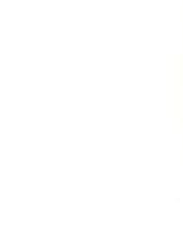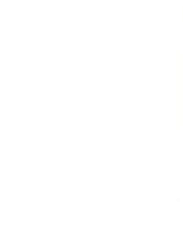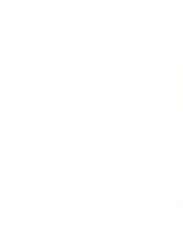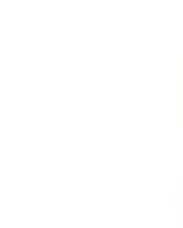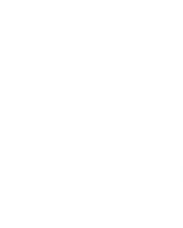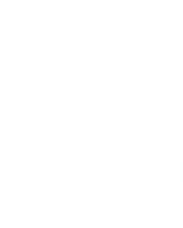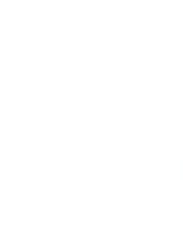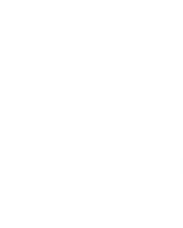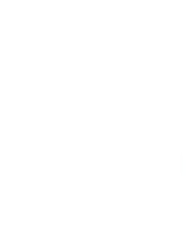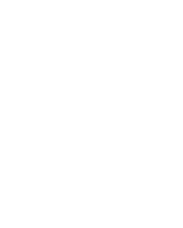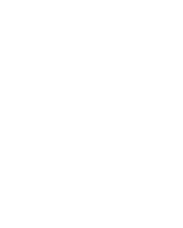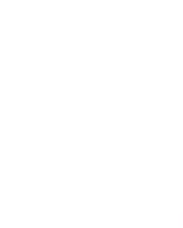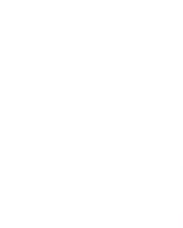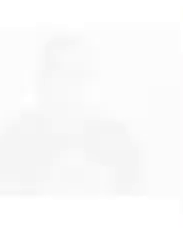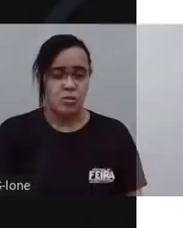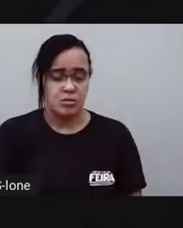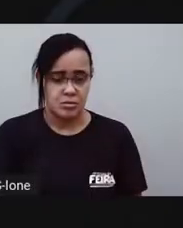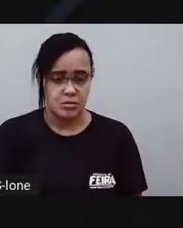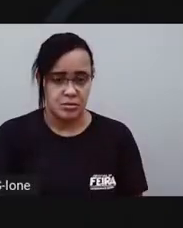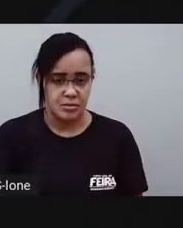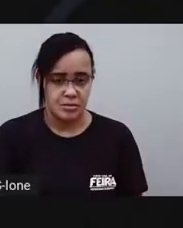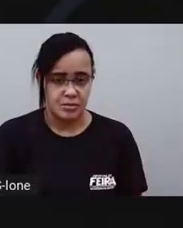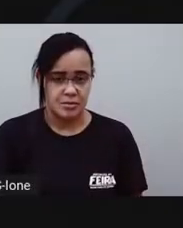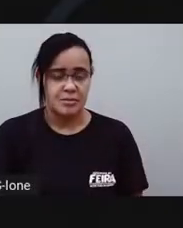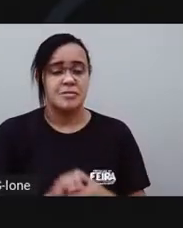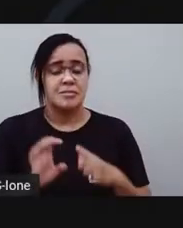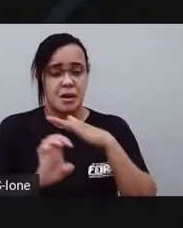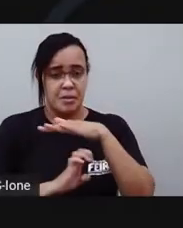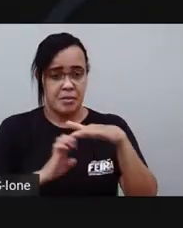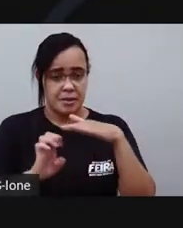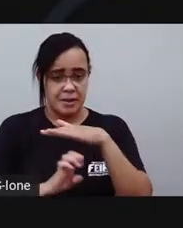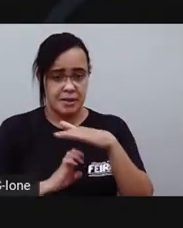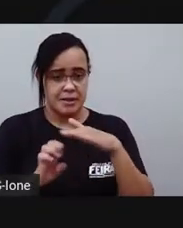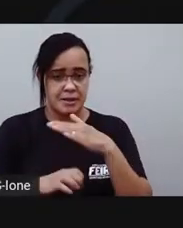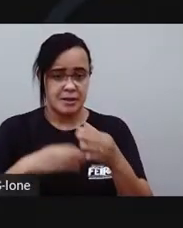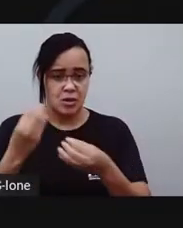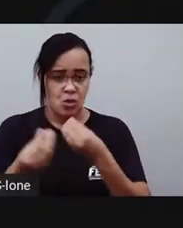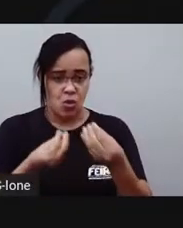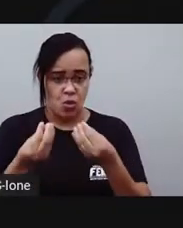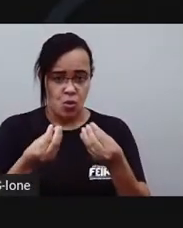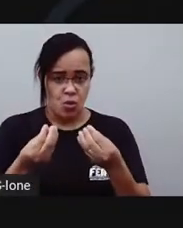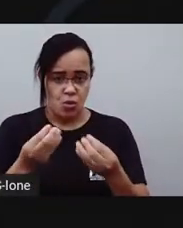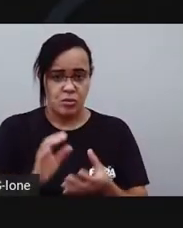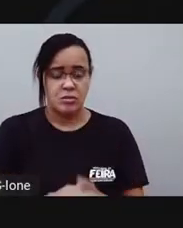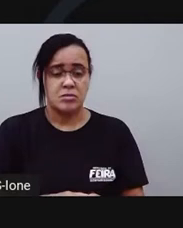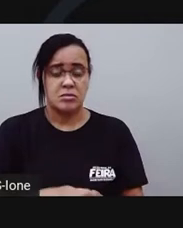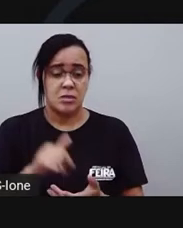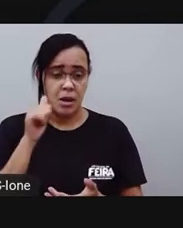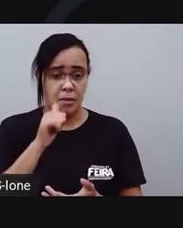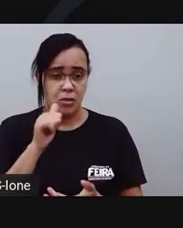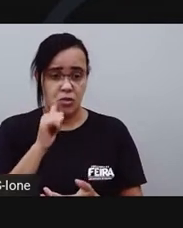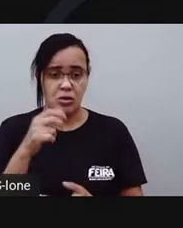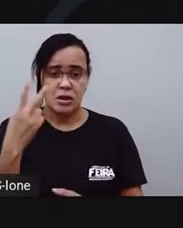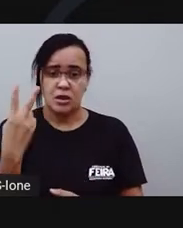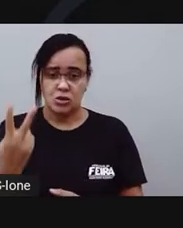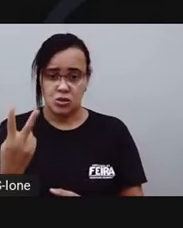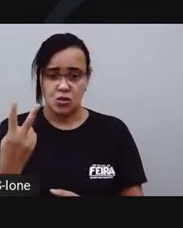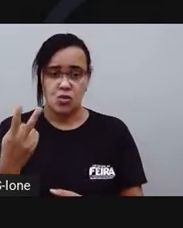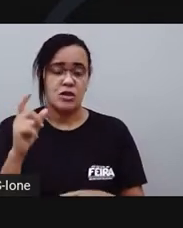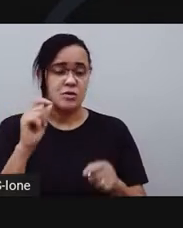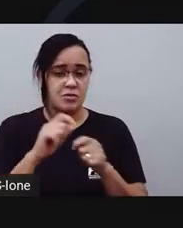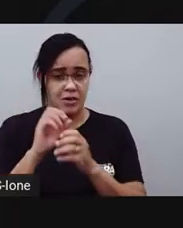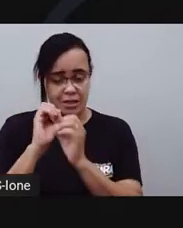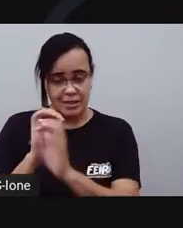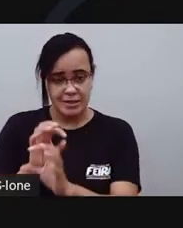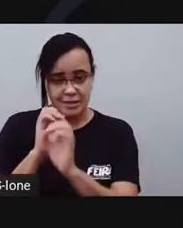Bom, na Agroindústria Paladar Campestre. Estamos com a dona Cloé e a Jaciara, que vão nos ensinar a fazer essa